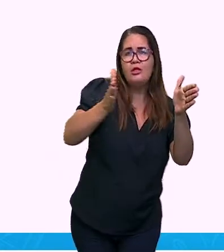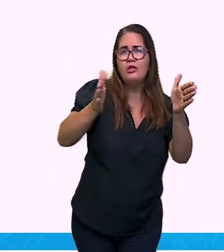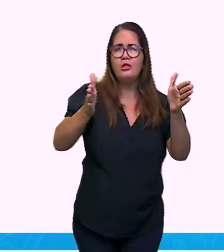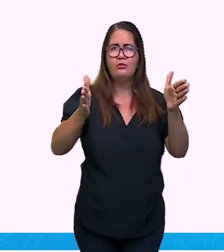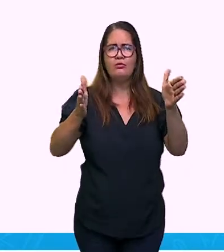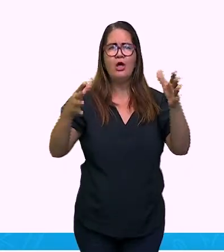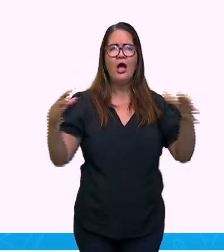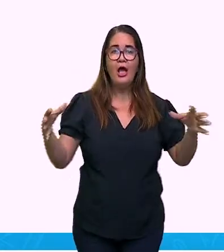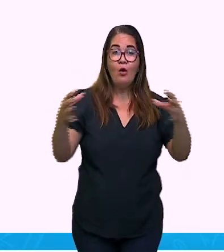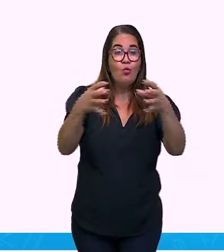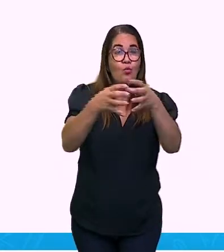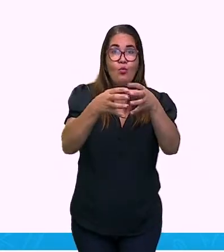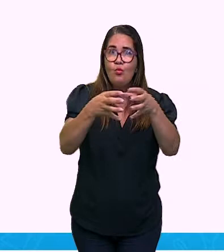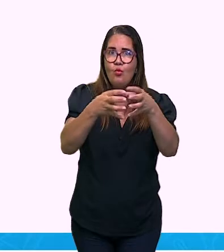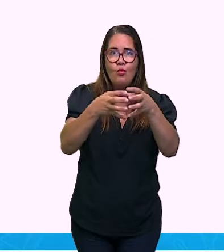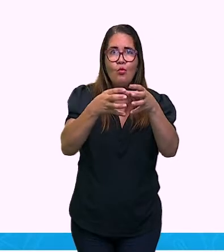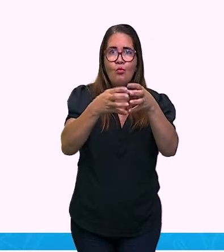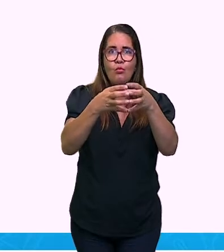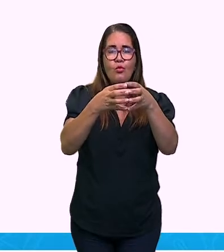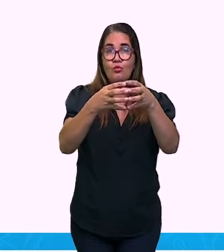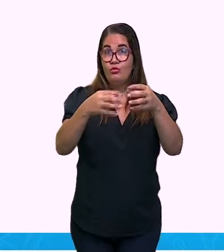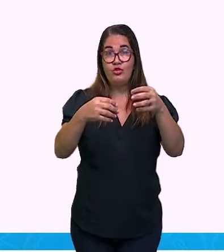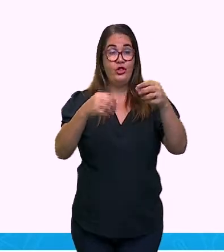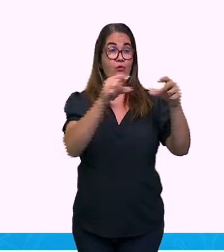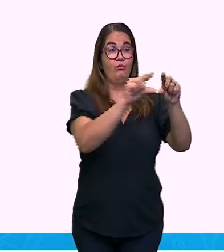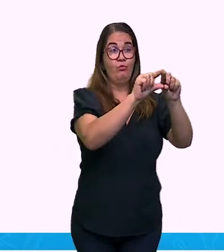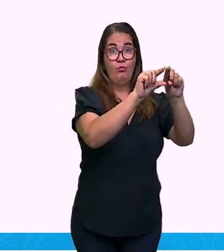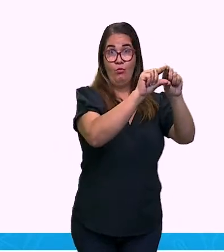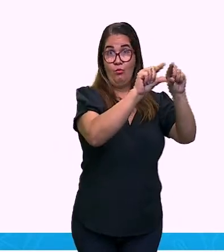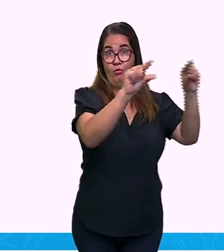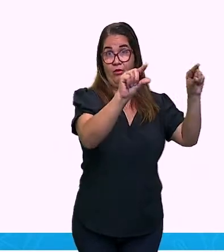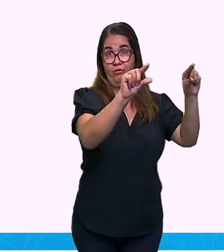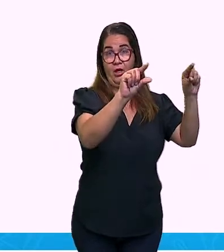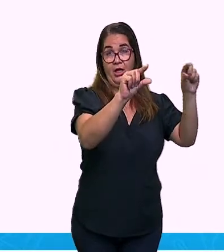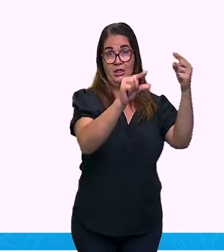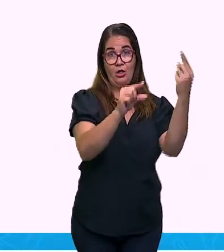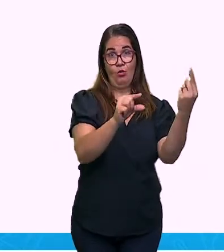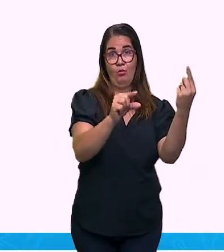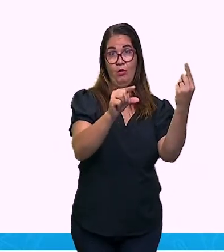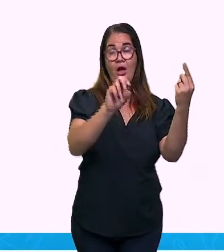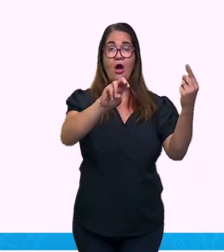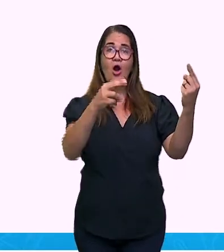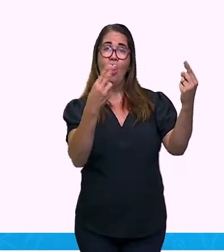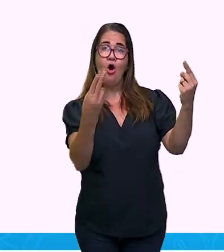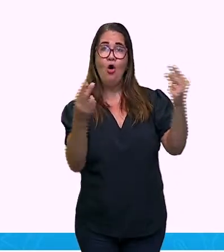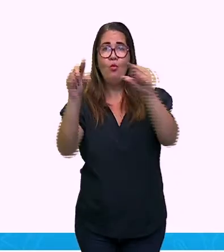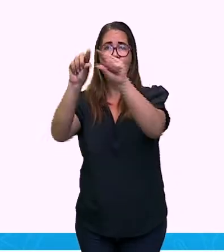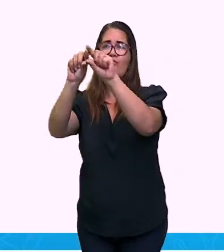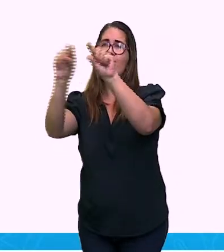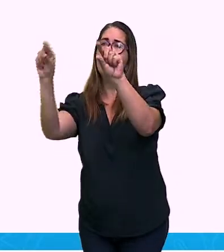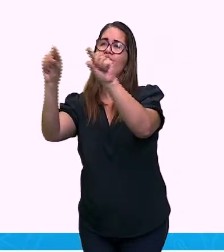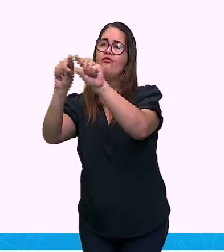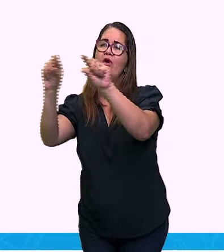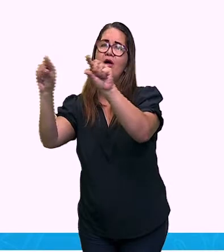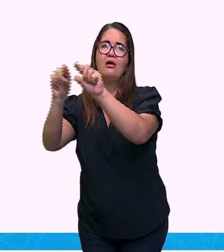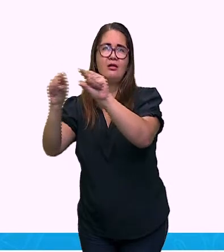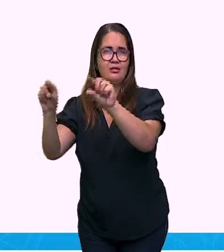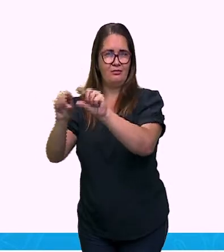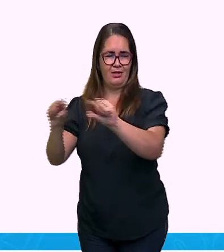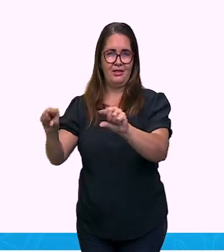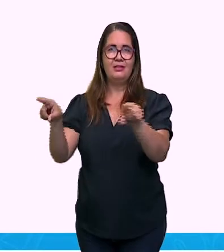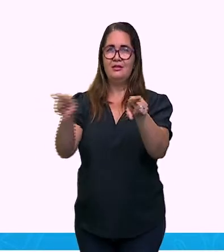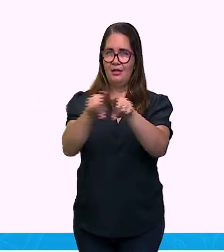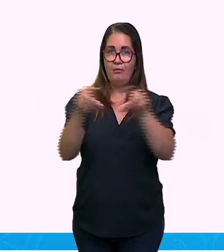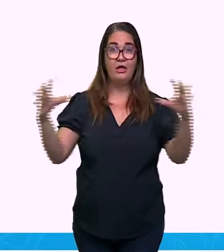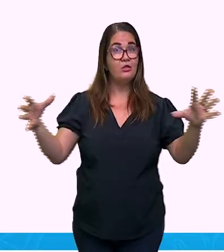conjunto de uma ou mais orações que estabelece uma ideia e também tem sentido completo.